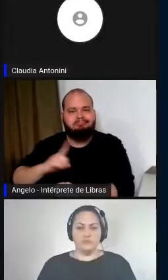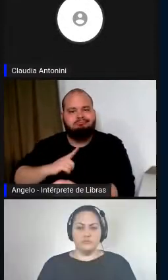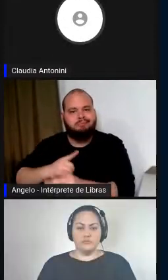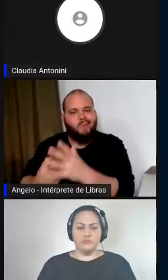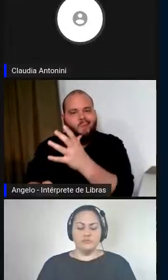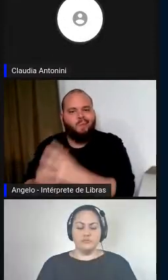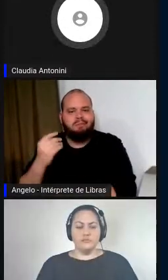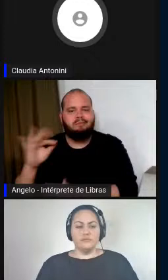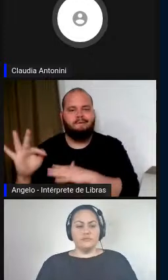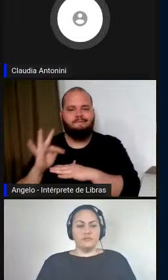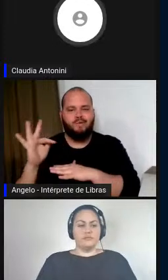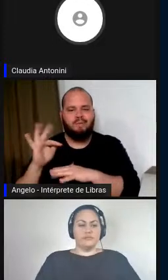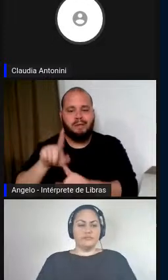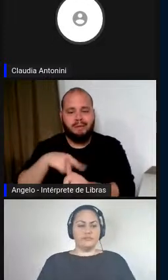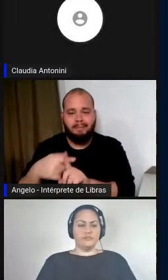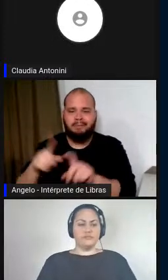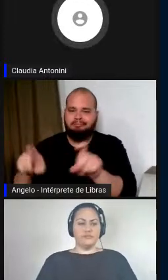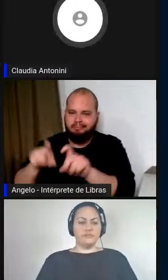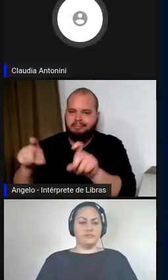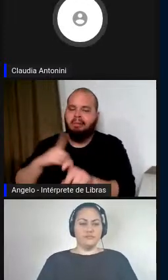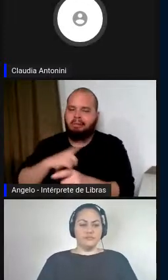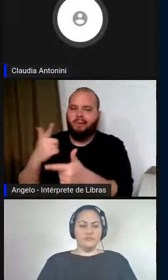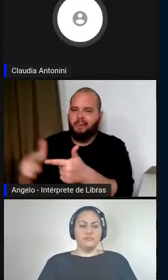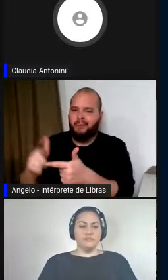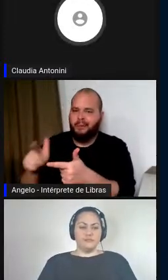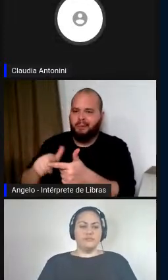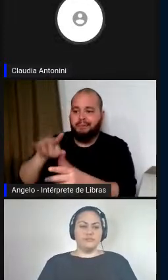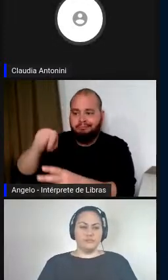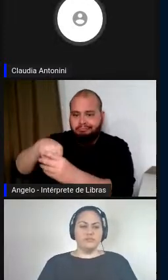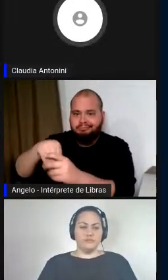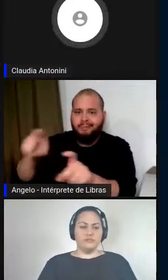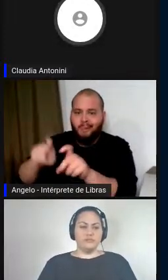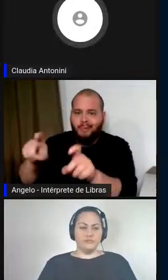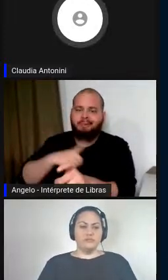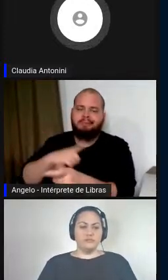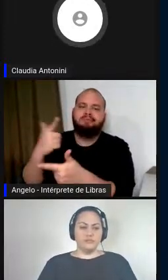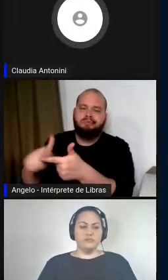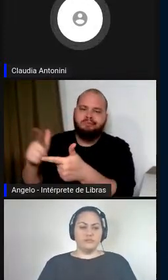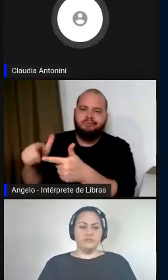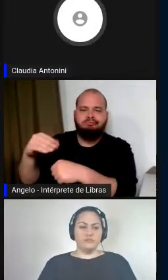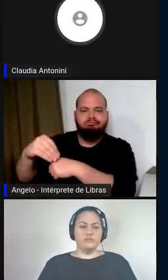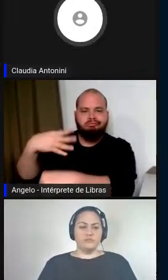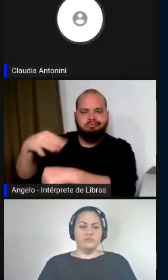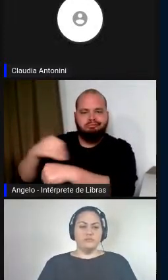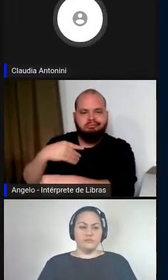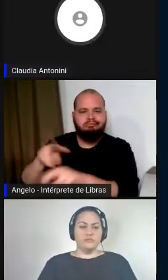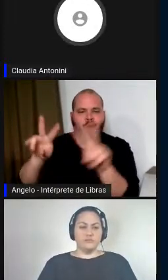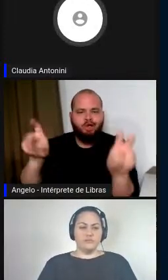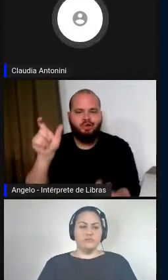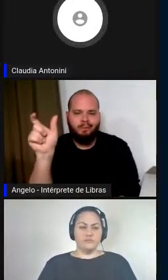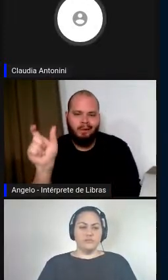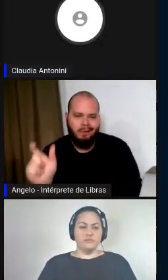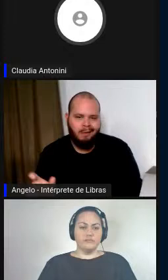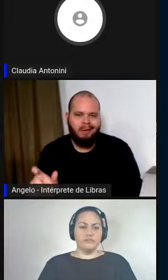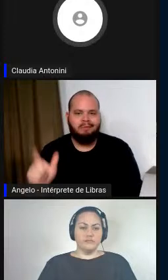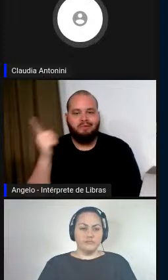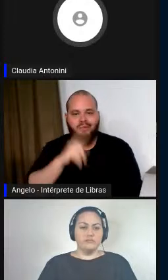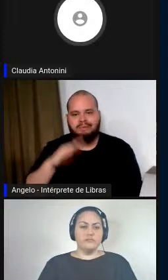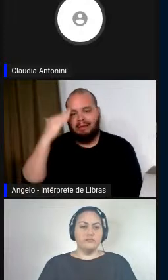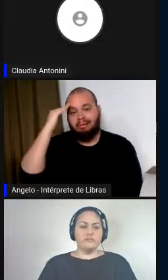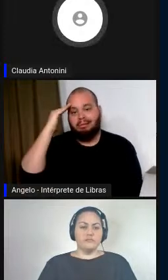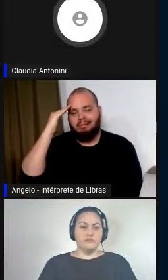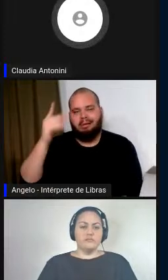tem problemas, e tem problemas para nos sugerir termos para entendê-la, para